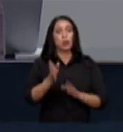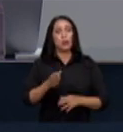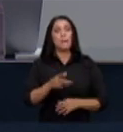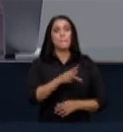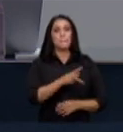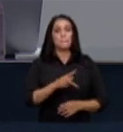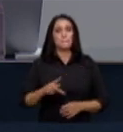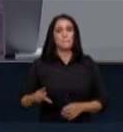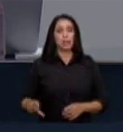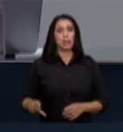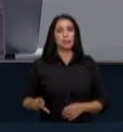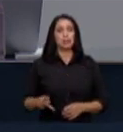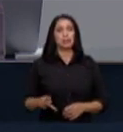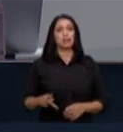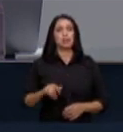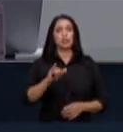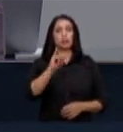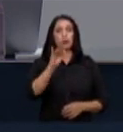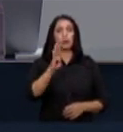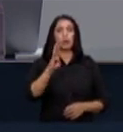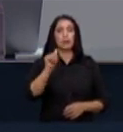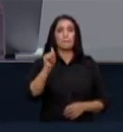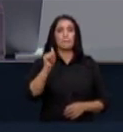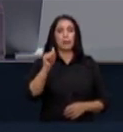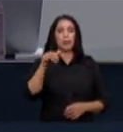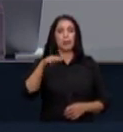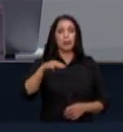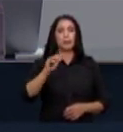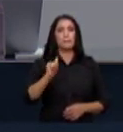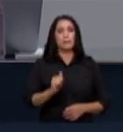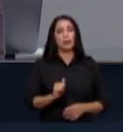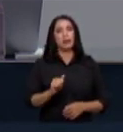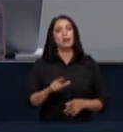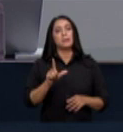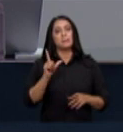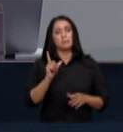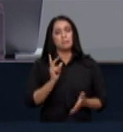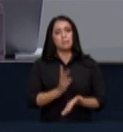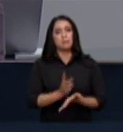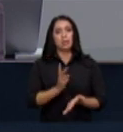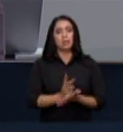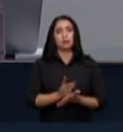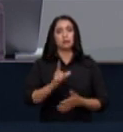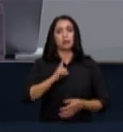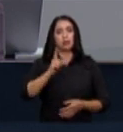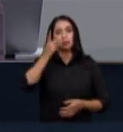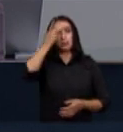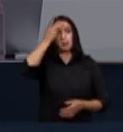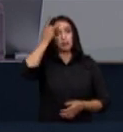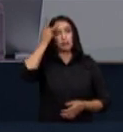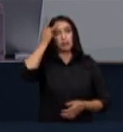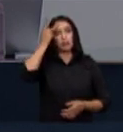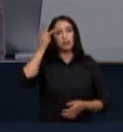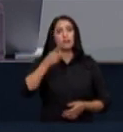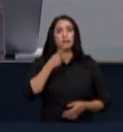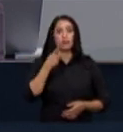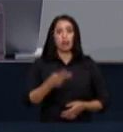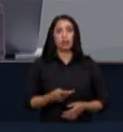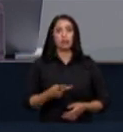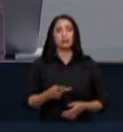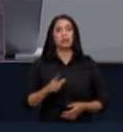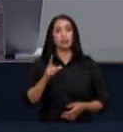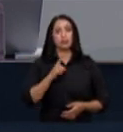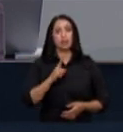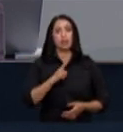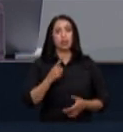IBAMA embora haja divergência quanto às causas dessa redução mas não quanto ao fato